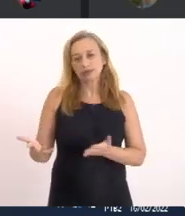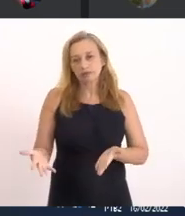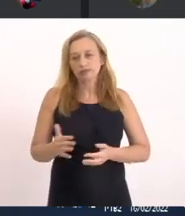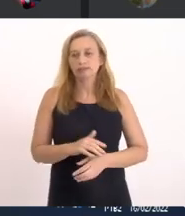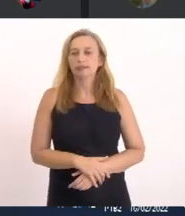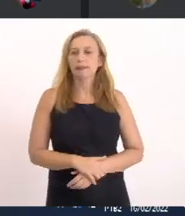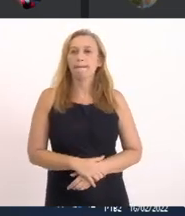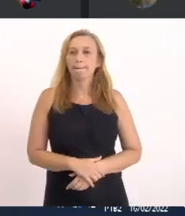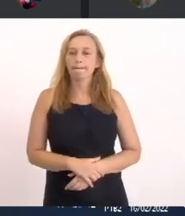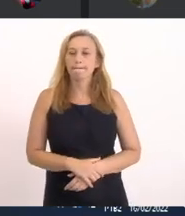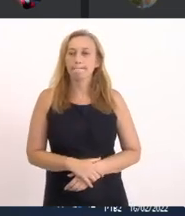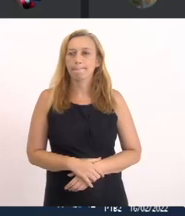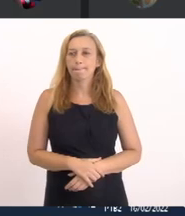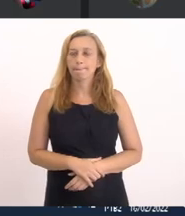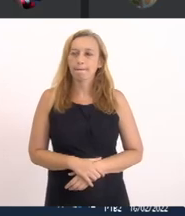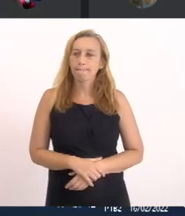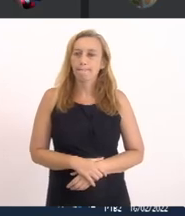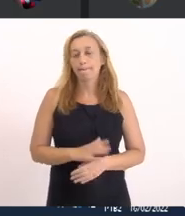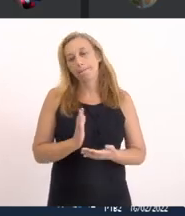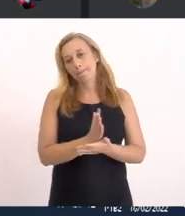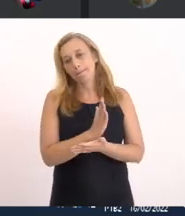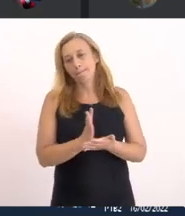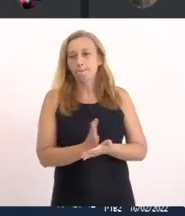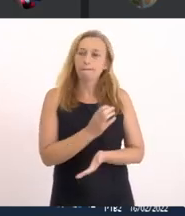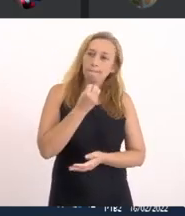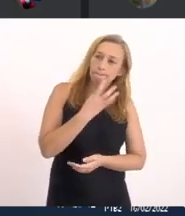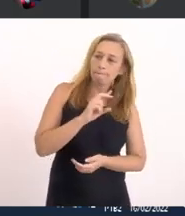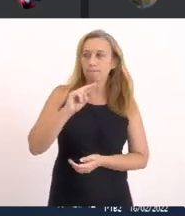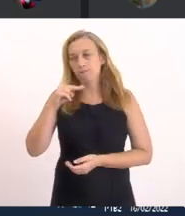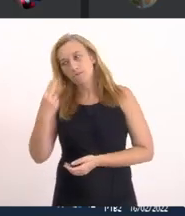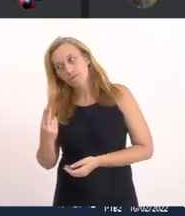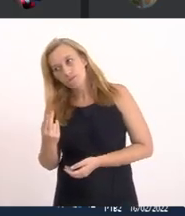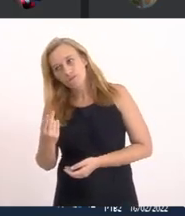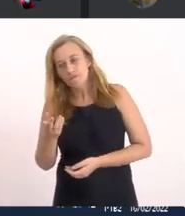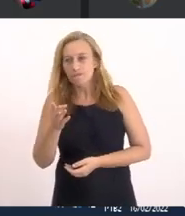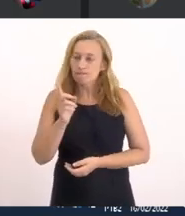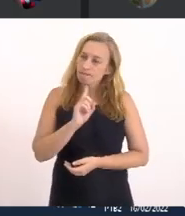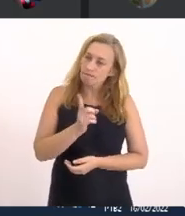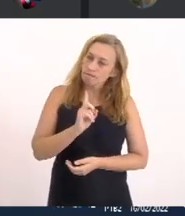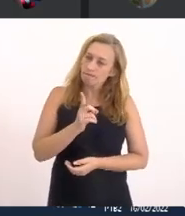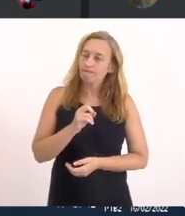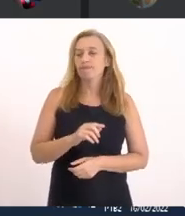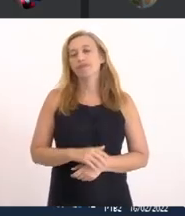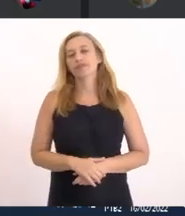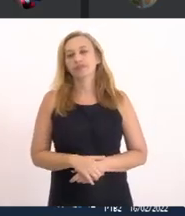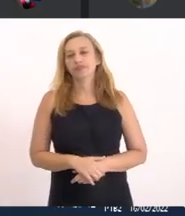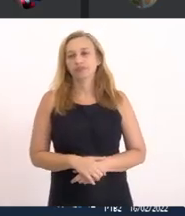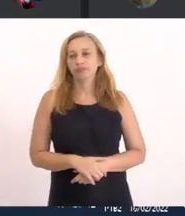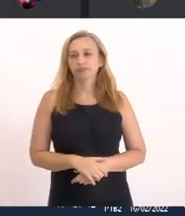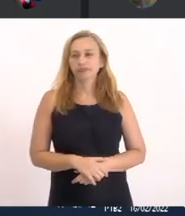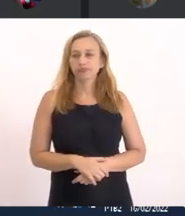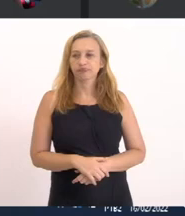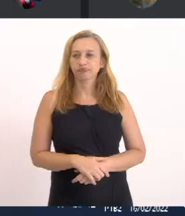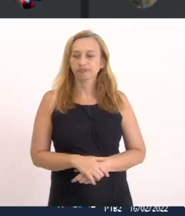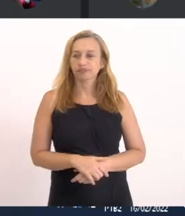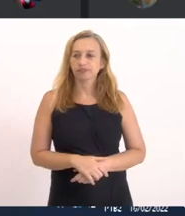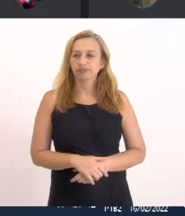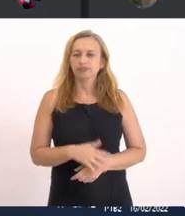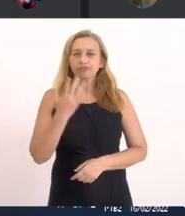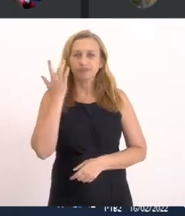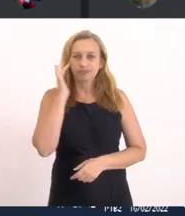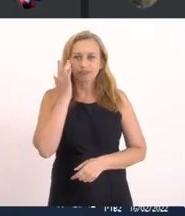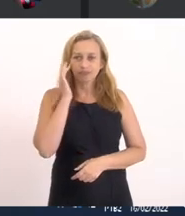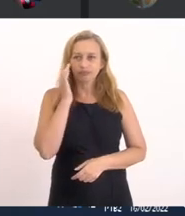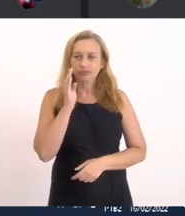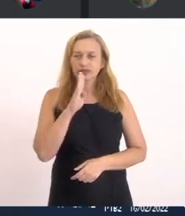As boas 200 É bom A gente não Não às vezes Nem replicar Replica Né? É... Eu acho